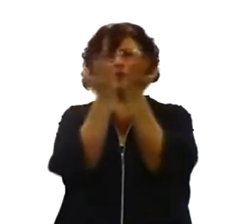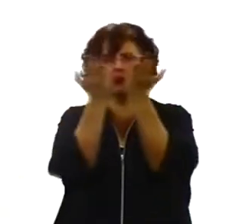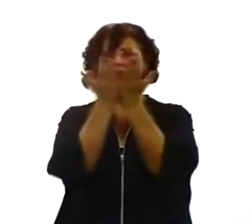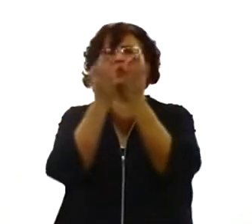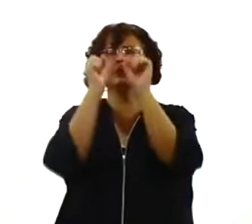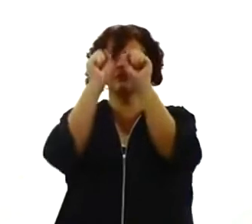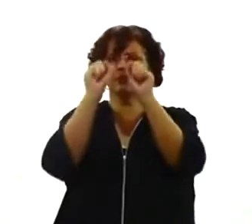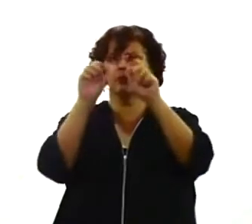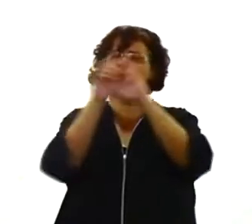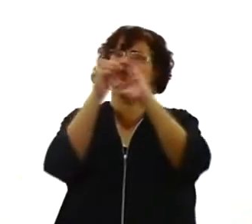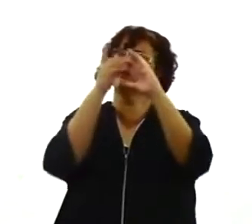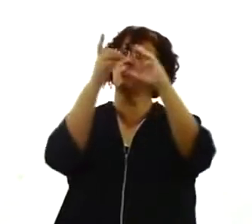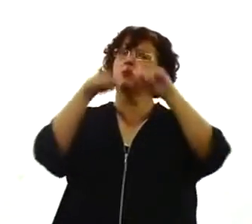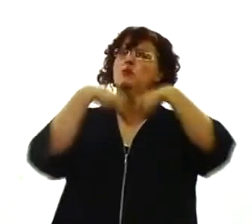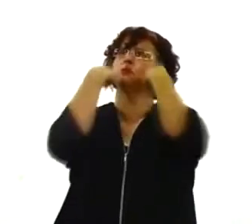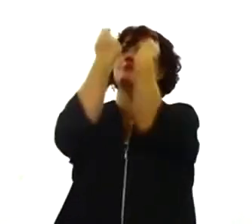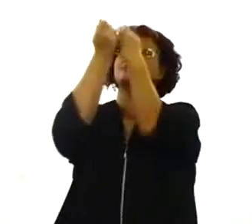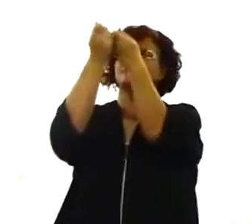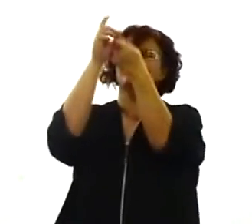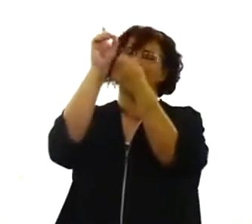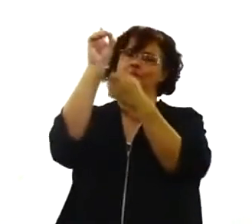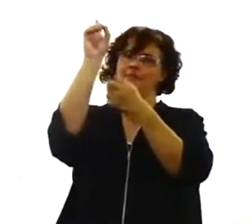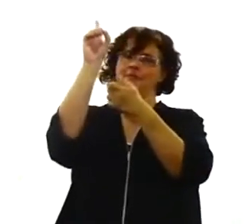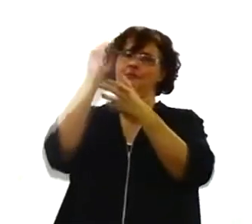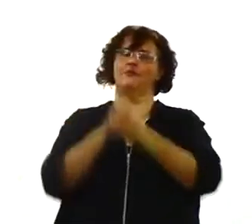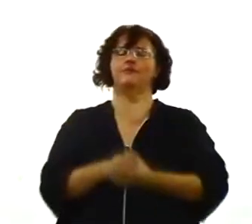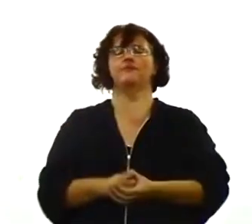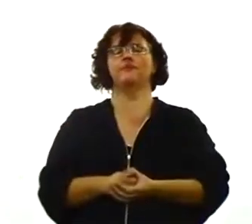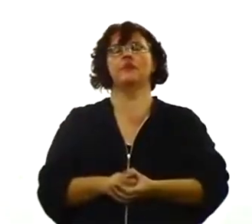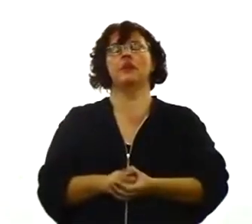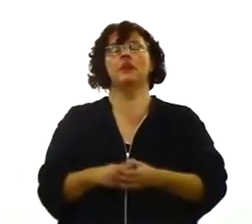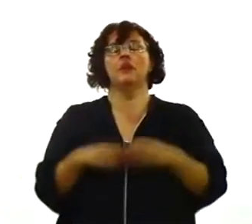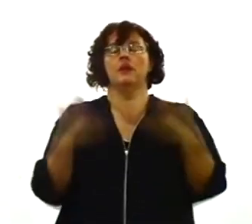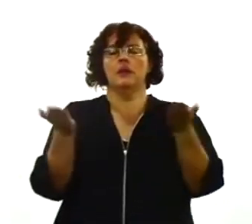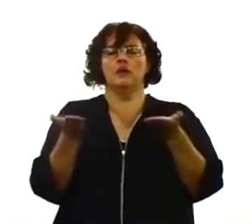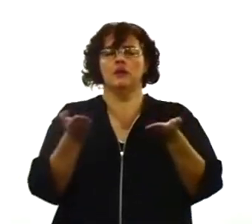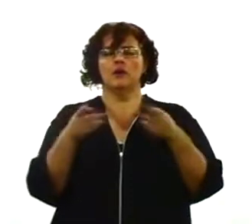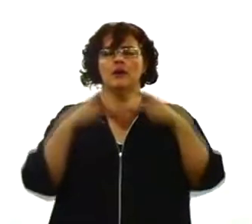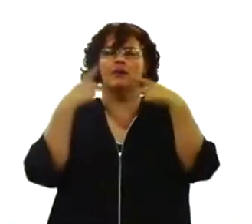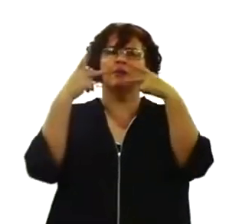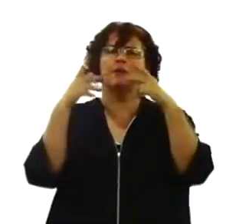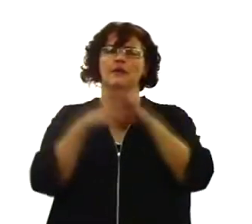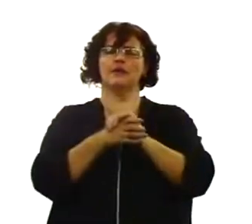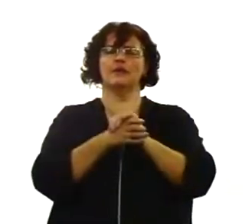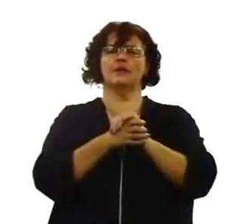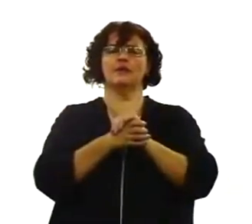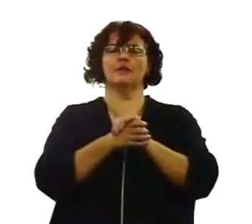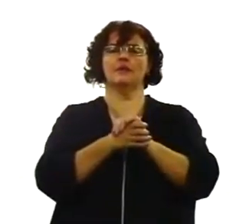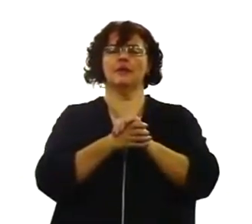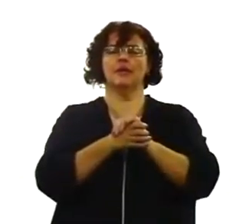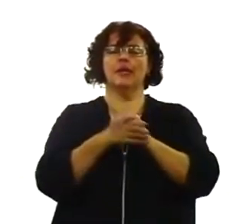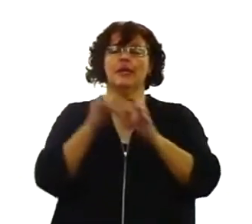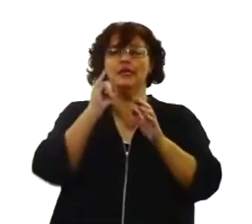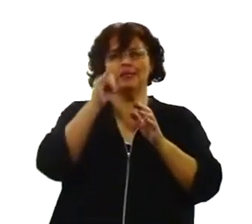E eu deixo um alerta nessa breve palavra, porque pode ser que alguém que não seja